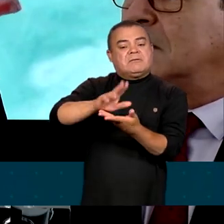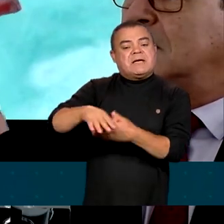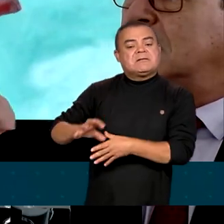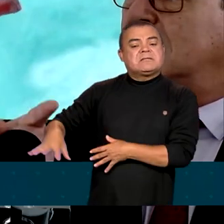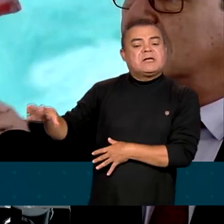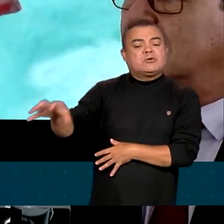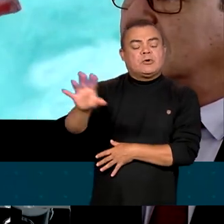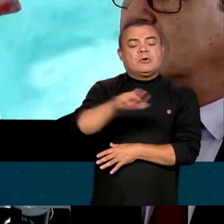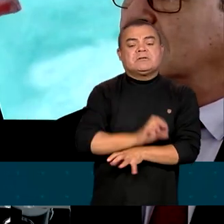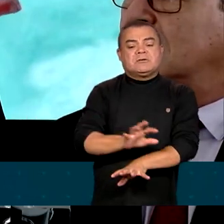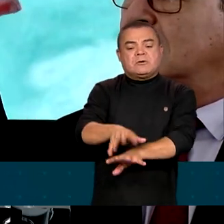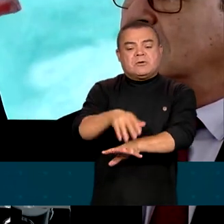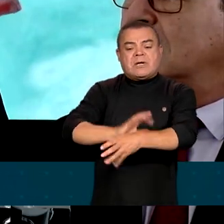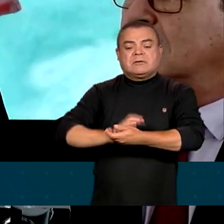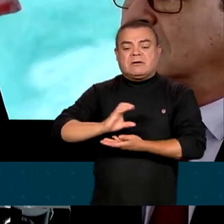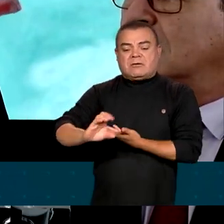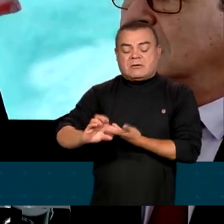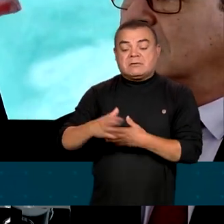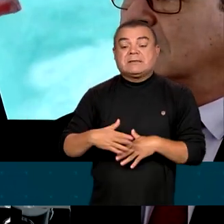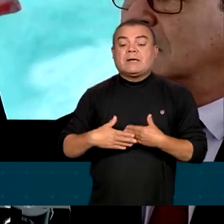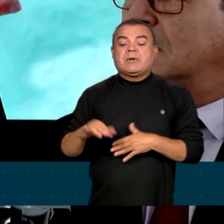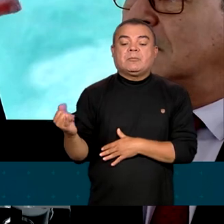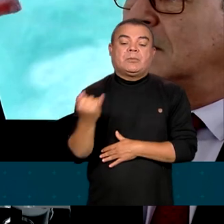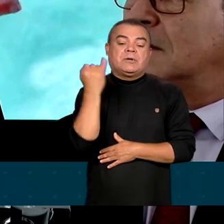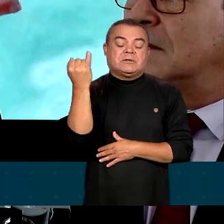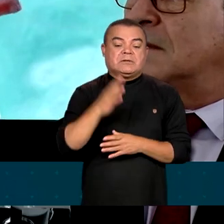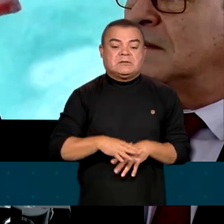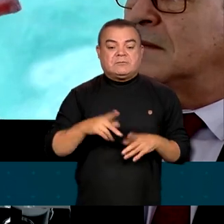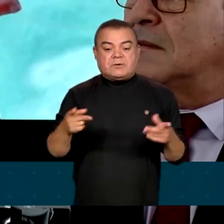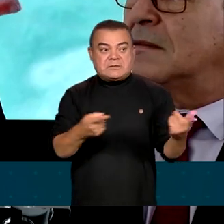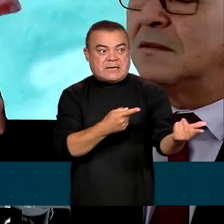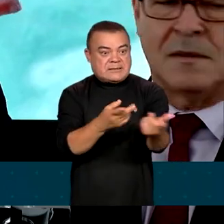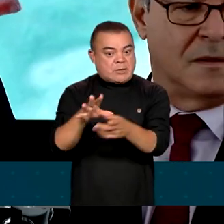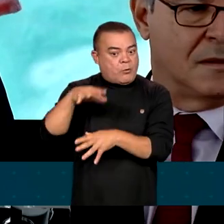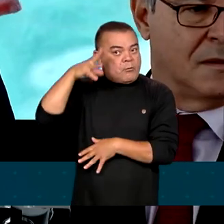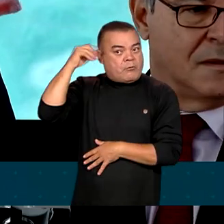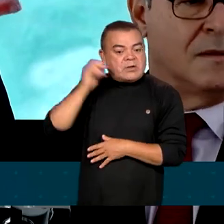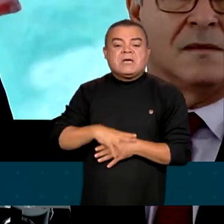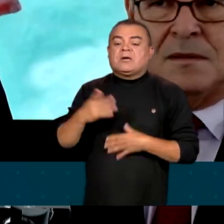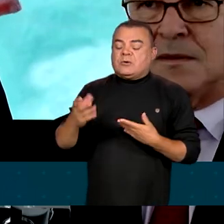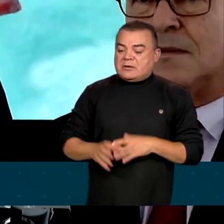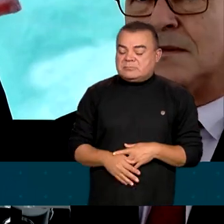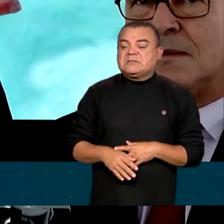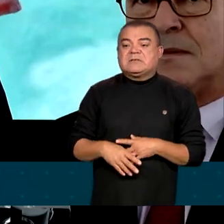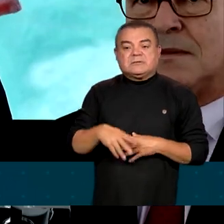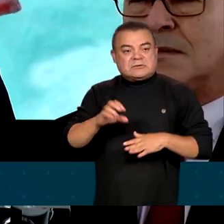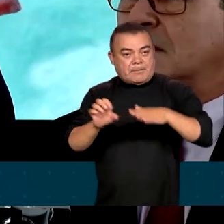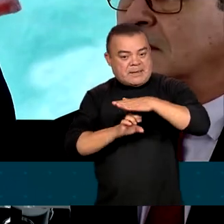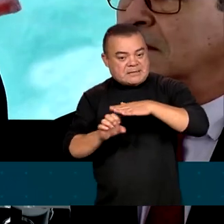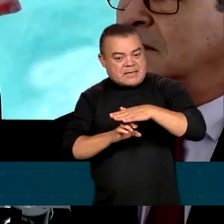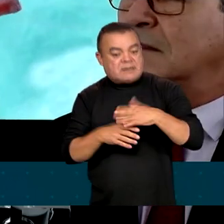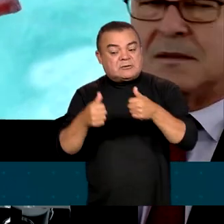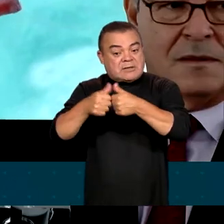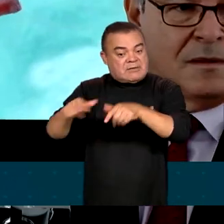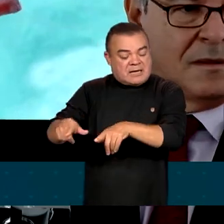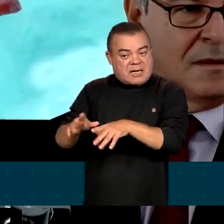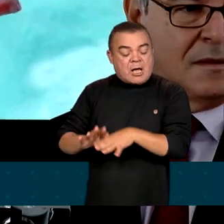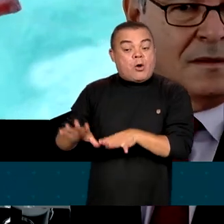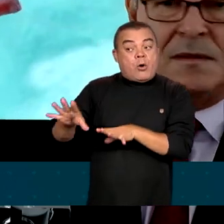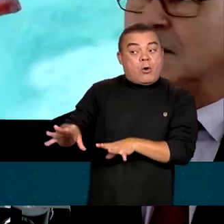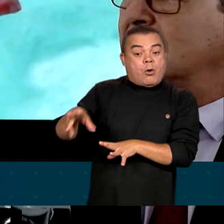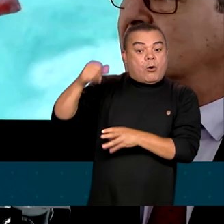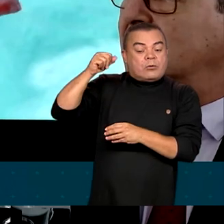Seria muito importante vocês ouvirem esses empresários que estavam lá. Ou são deles,